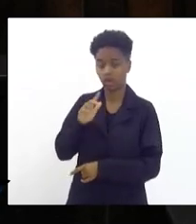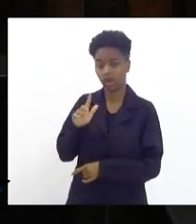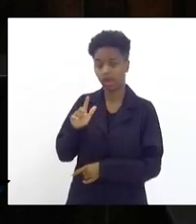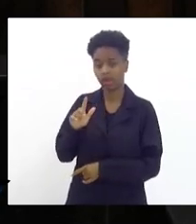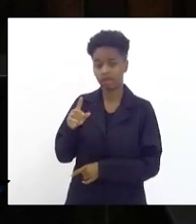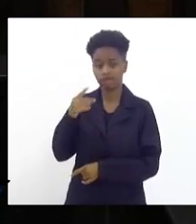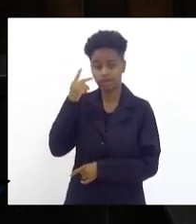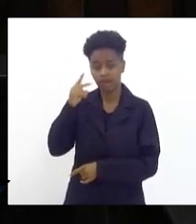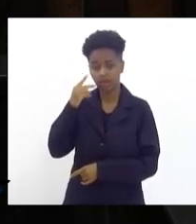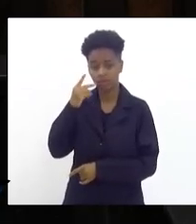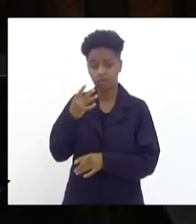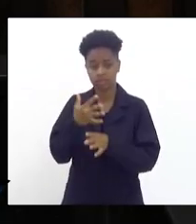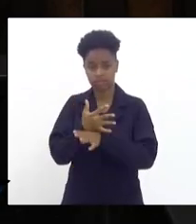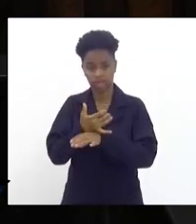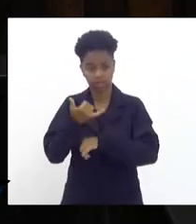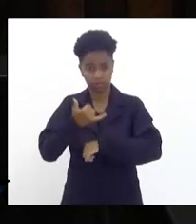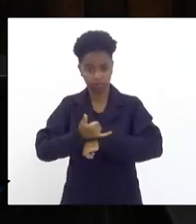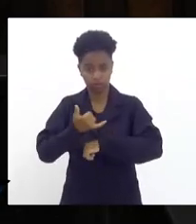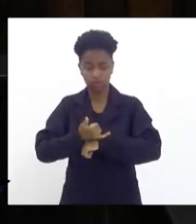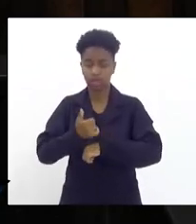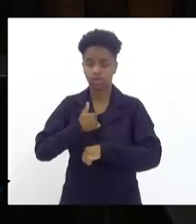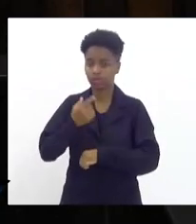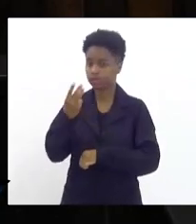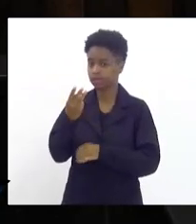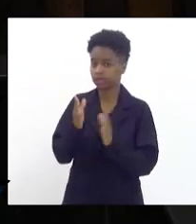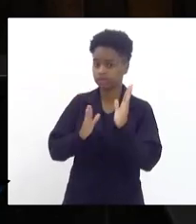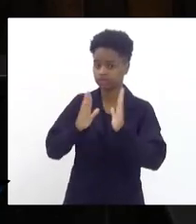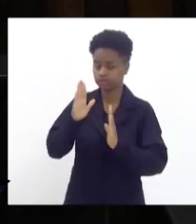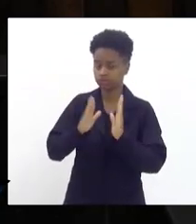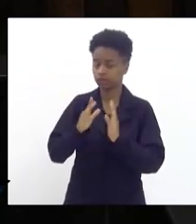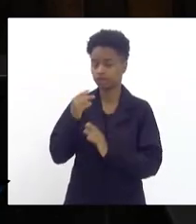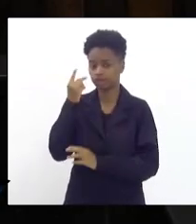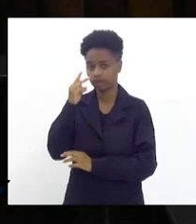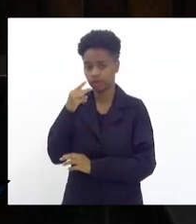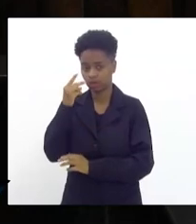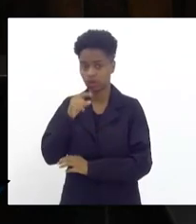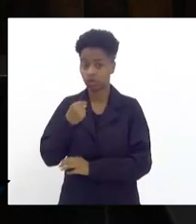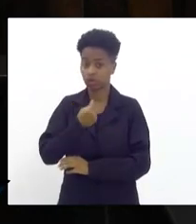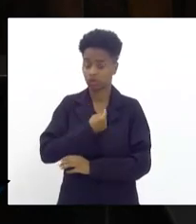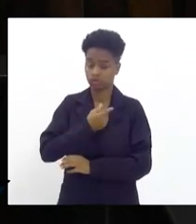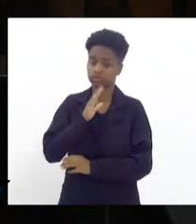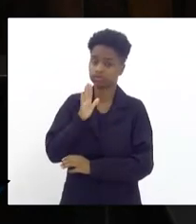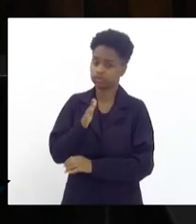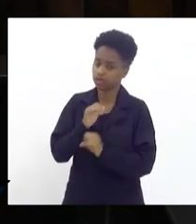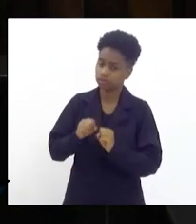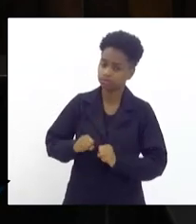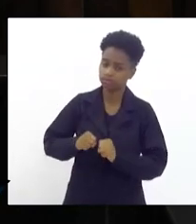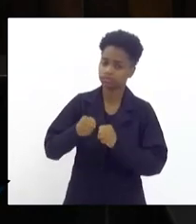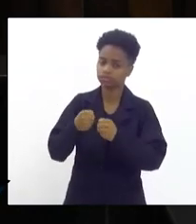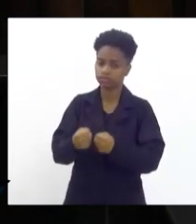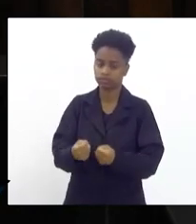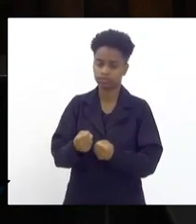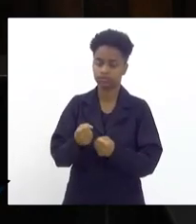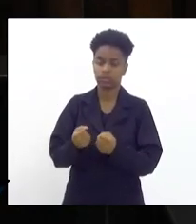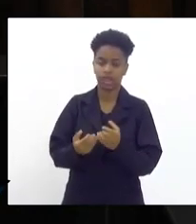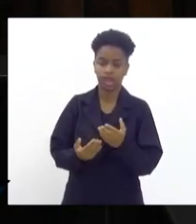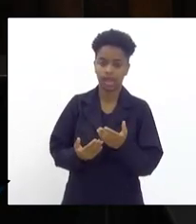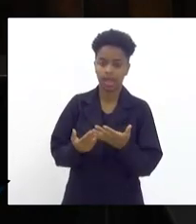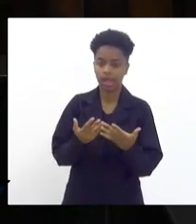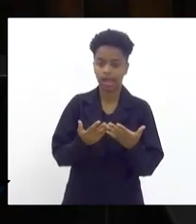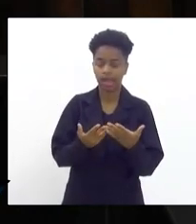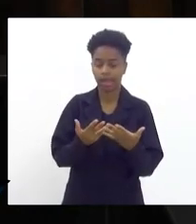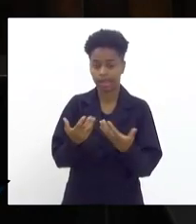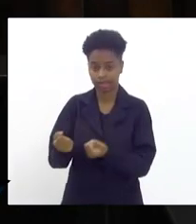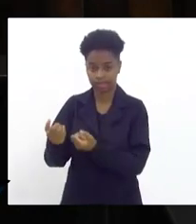de Volta Redonda, de três mandatos como vereador, nós já estávamos desempenhados em defender as duas causas que